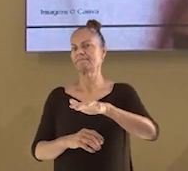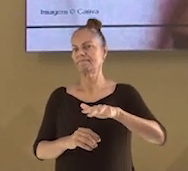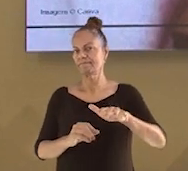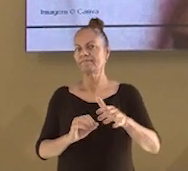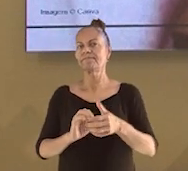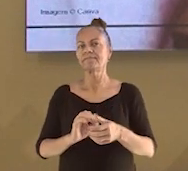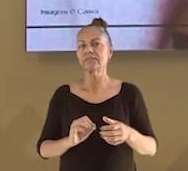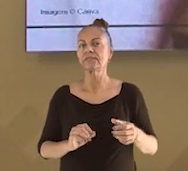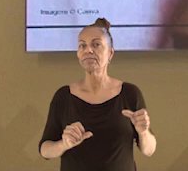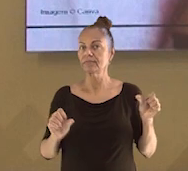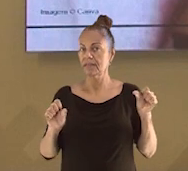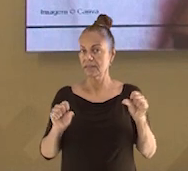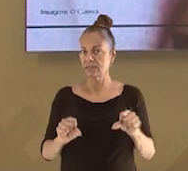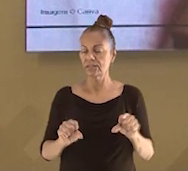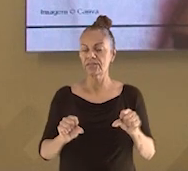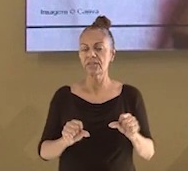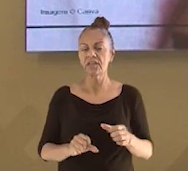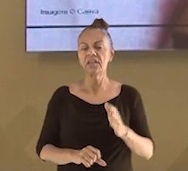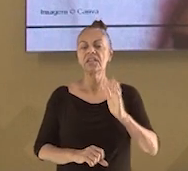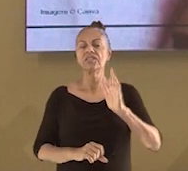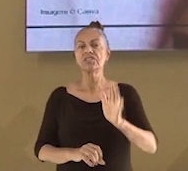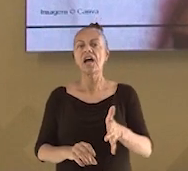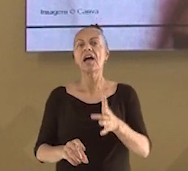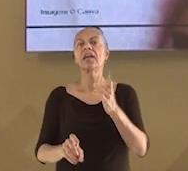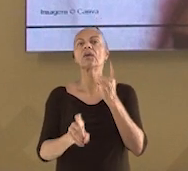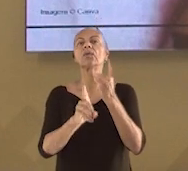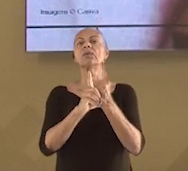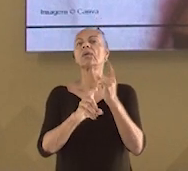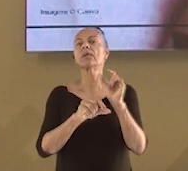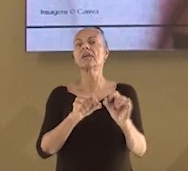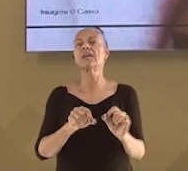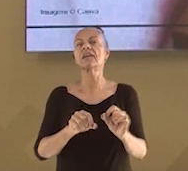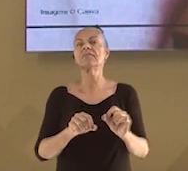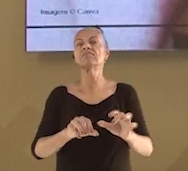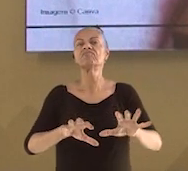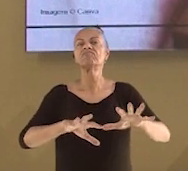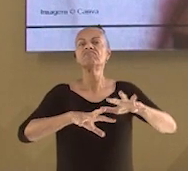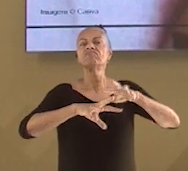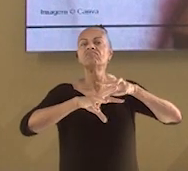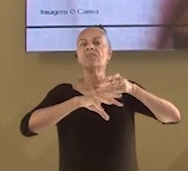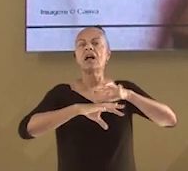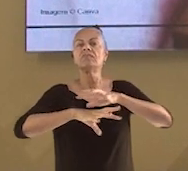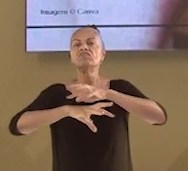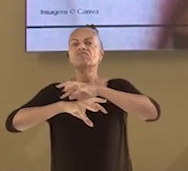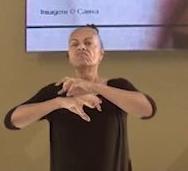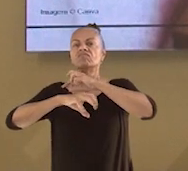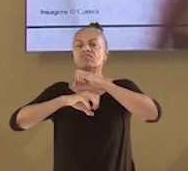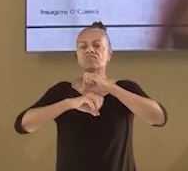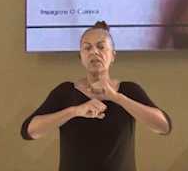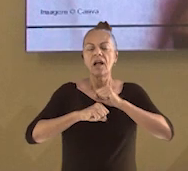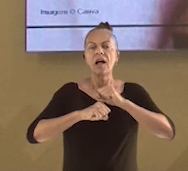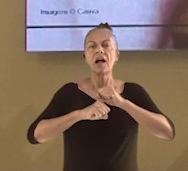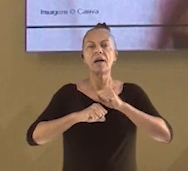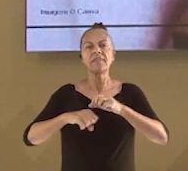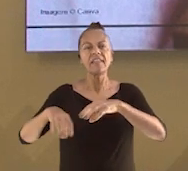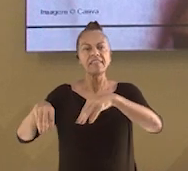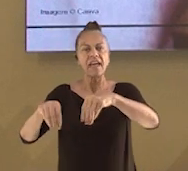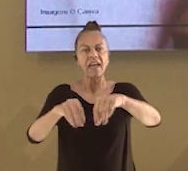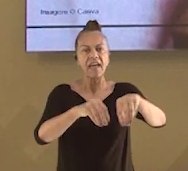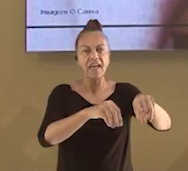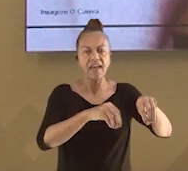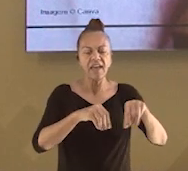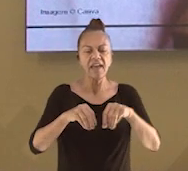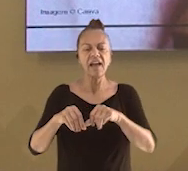impactos a todo o meio ambiente. Eles já foram encontrados no ar que respiramos, em